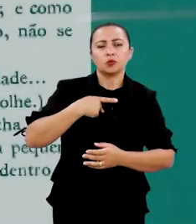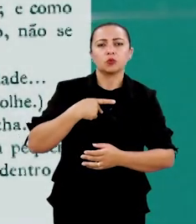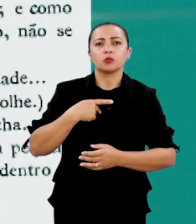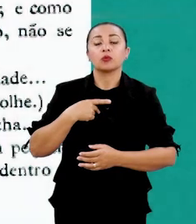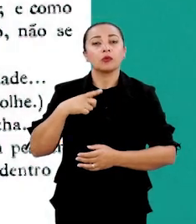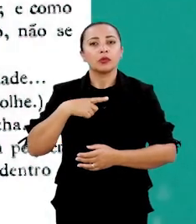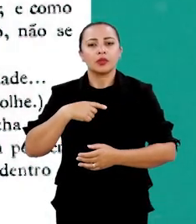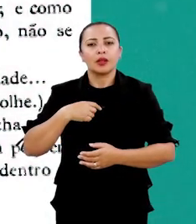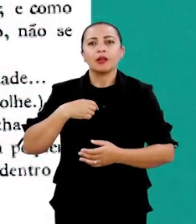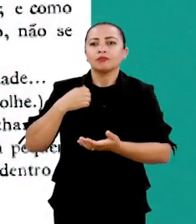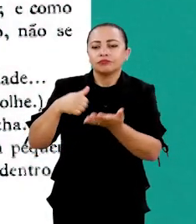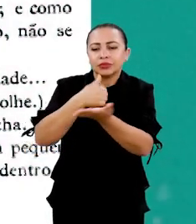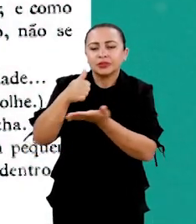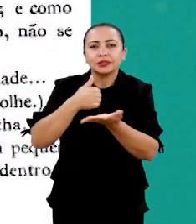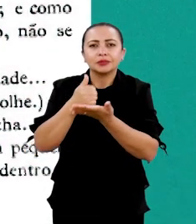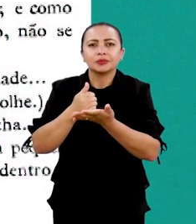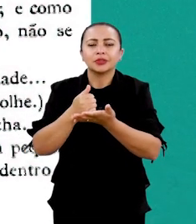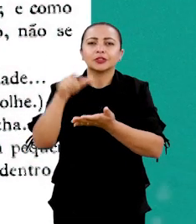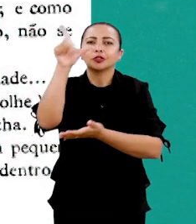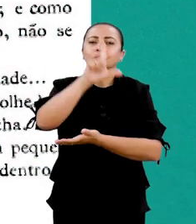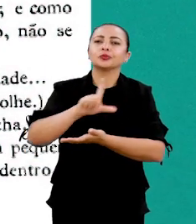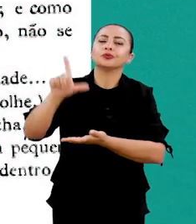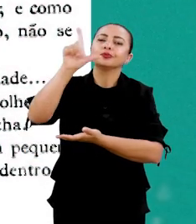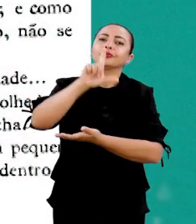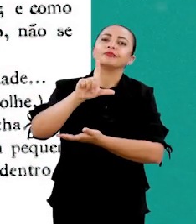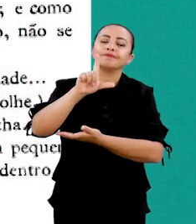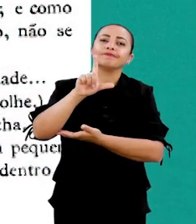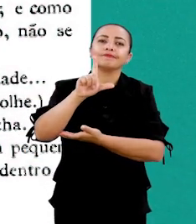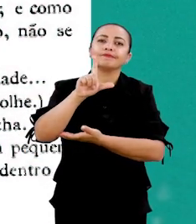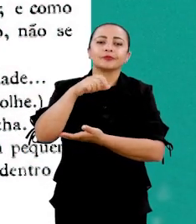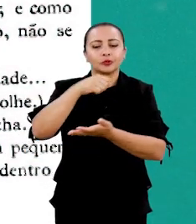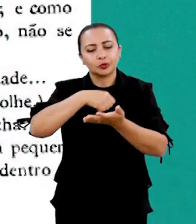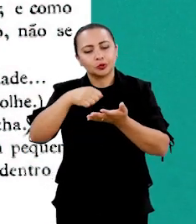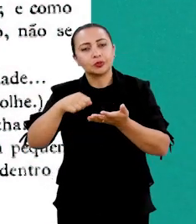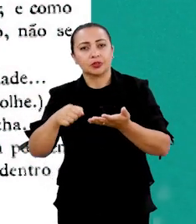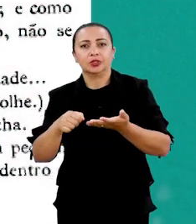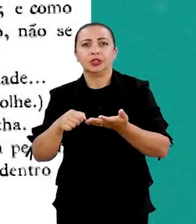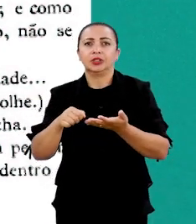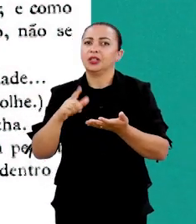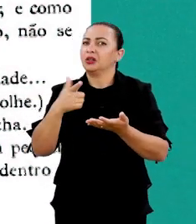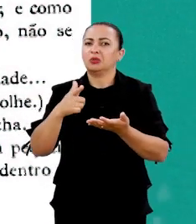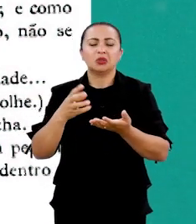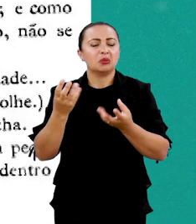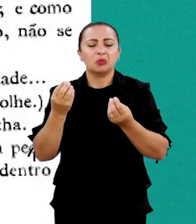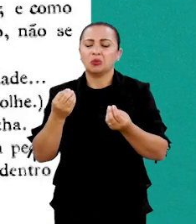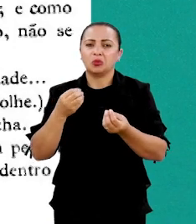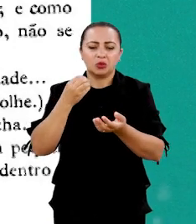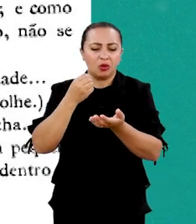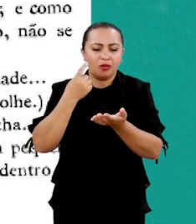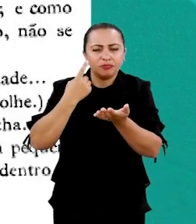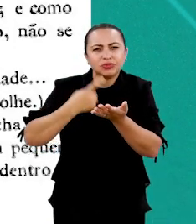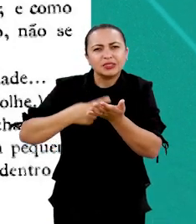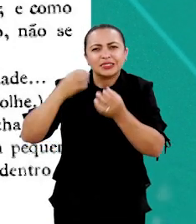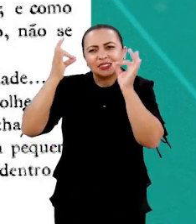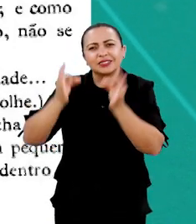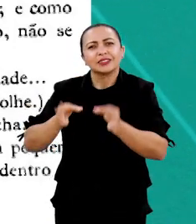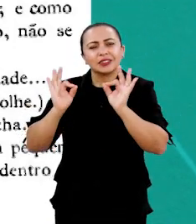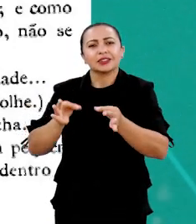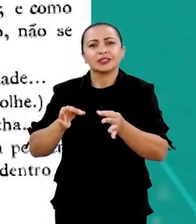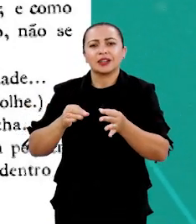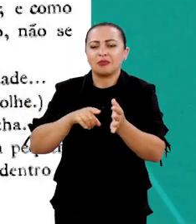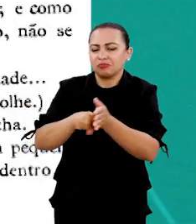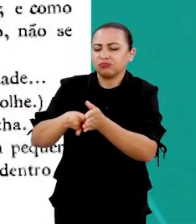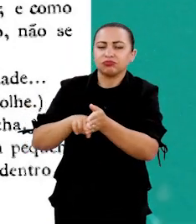conhecidos advêm basicamente de uma literatura escrita sem muito compromisso com pesquisa